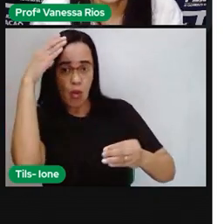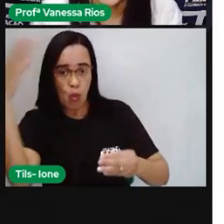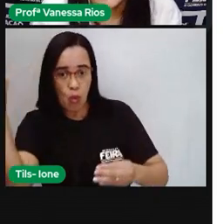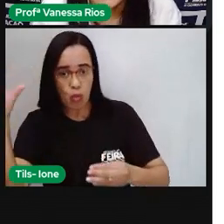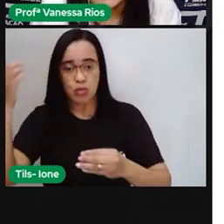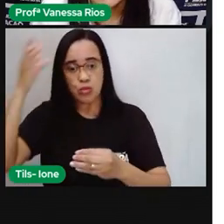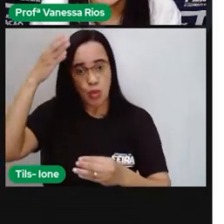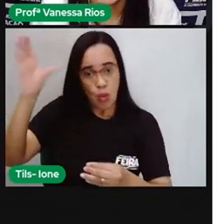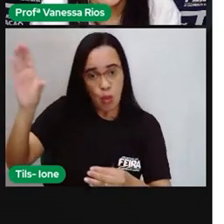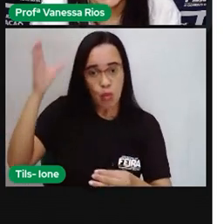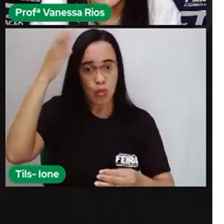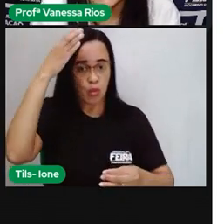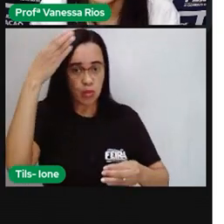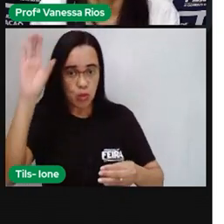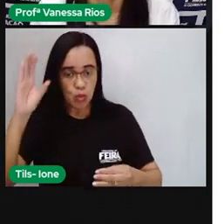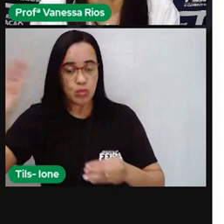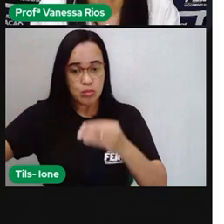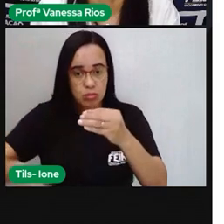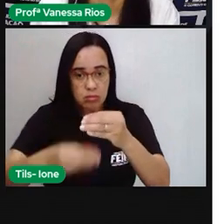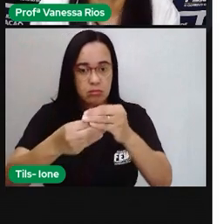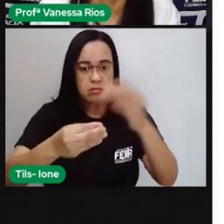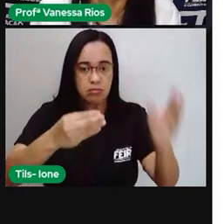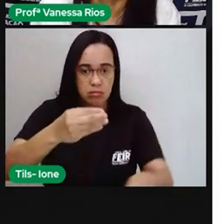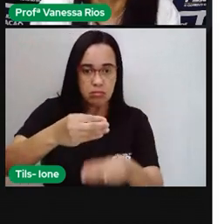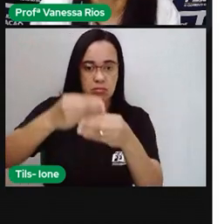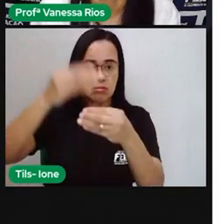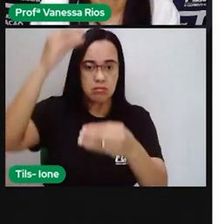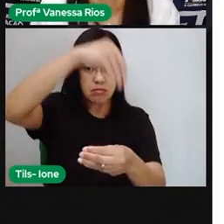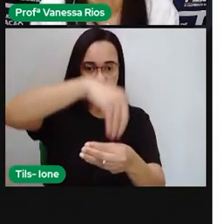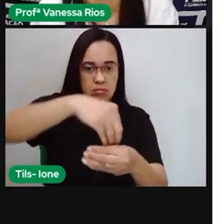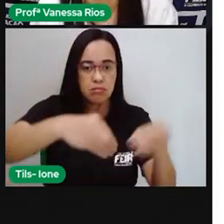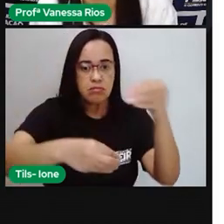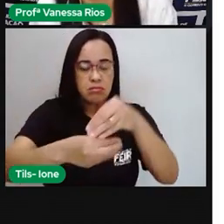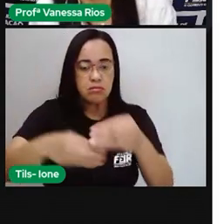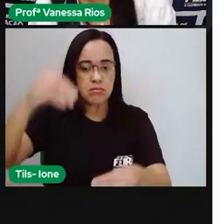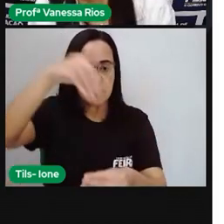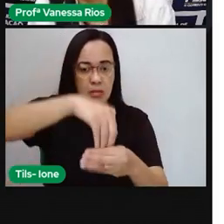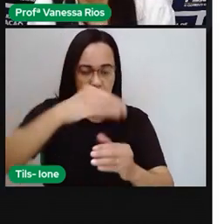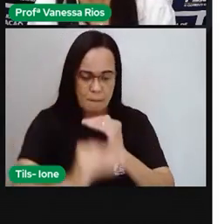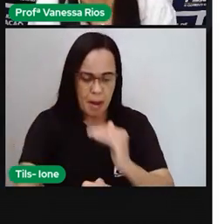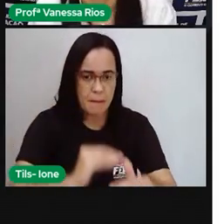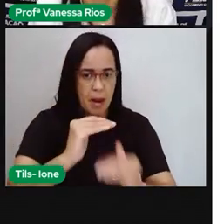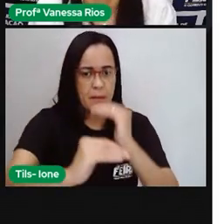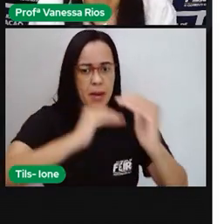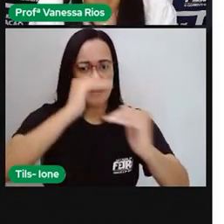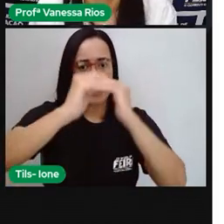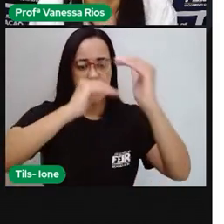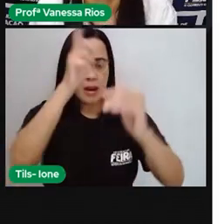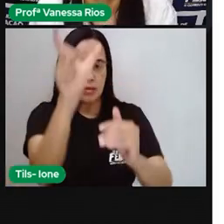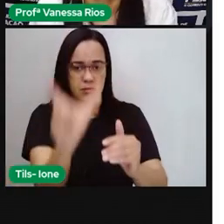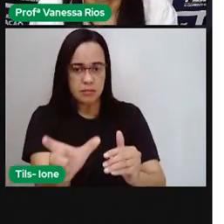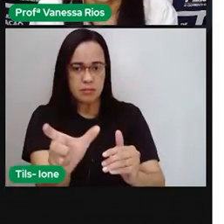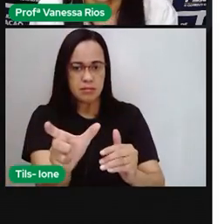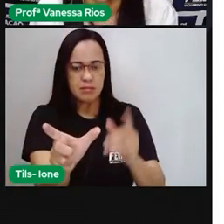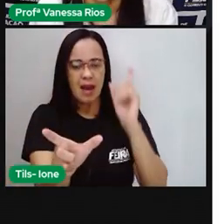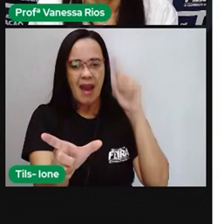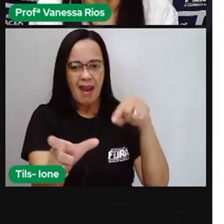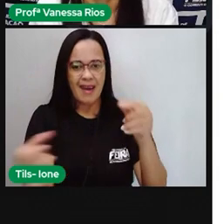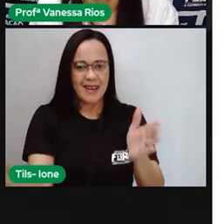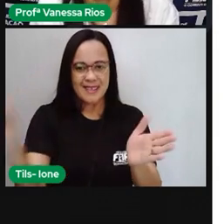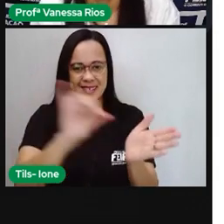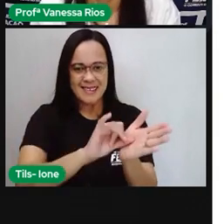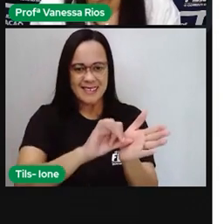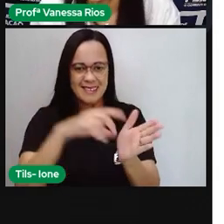das quais nós fazemos parte e a partir disso a gente vai construindo a nossa identidade.